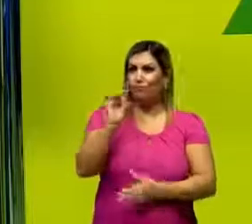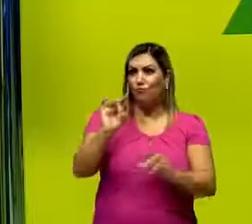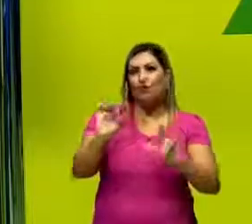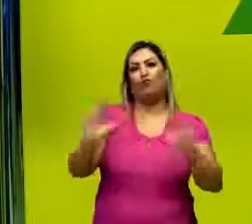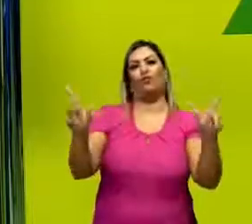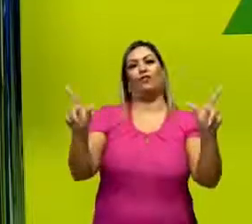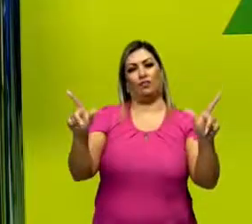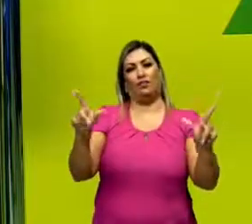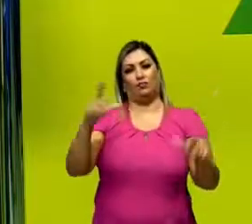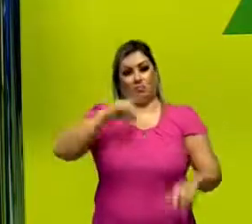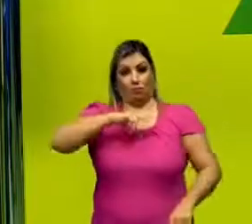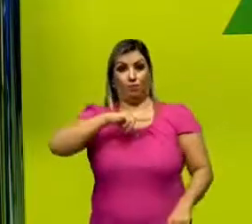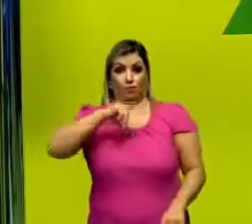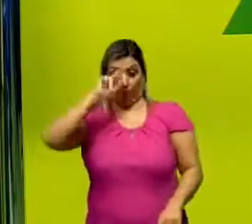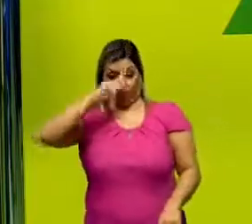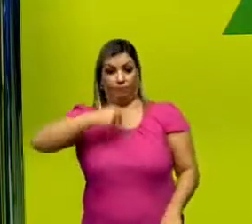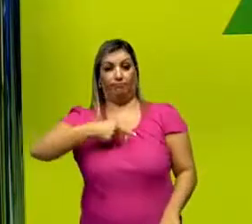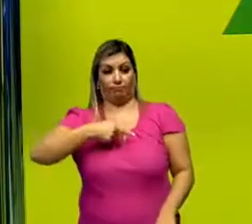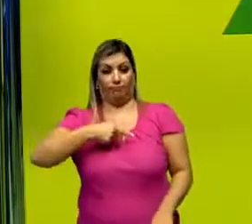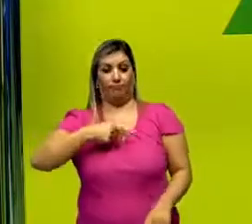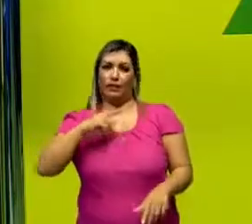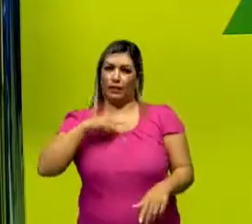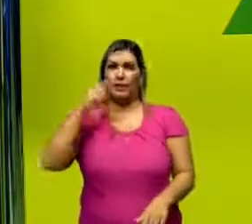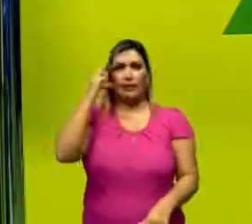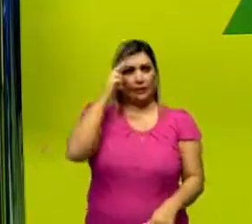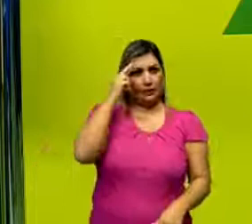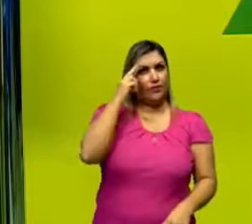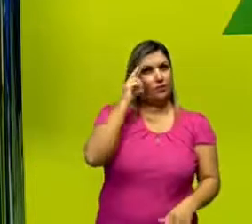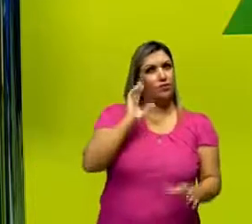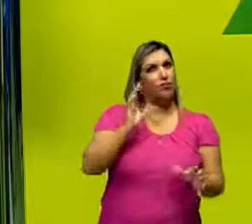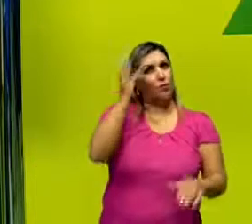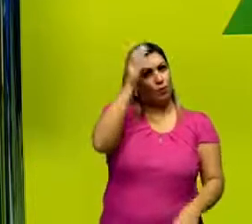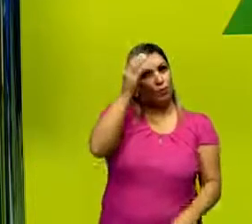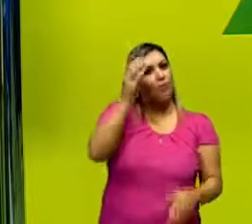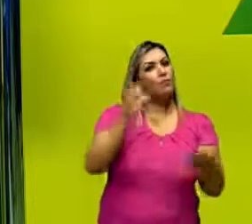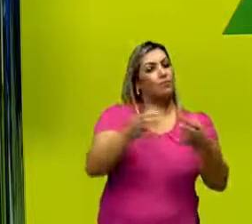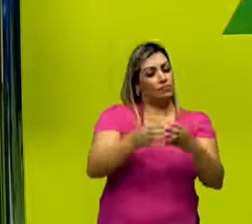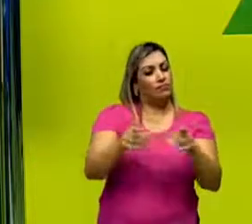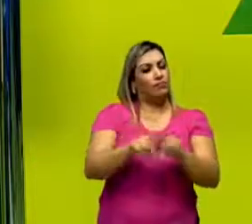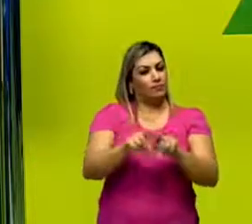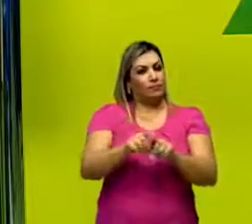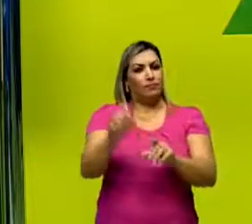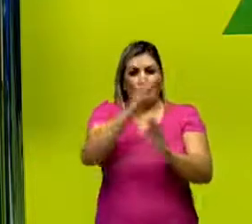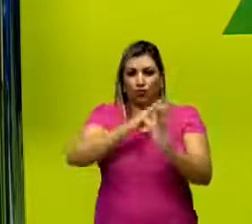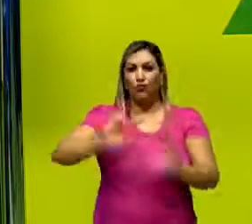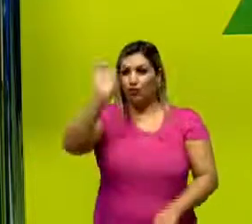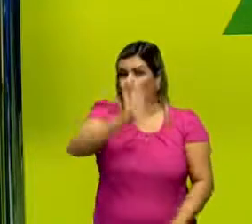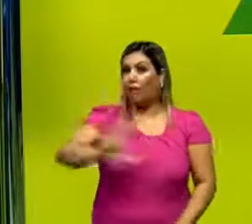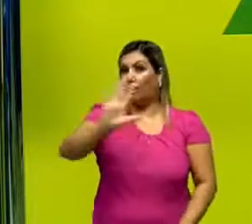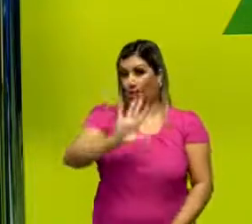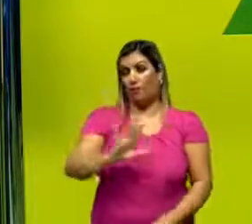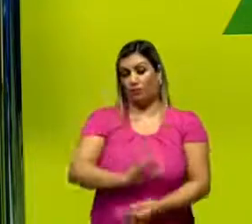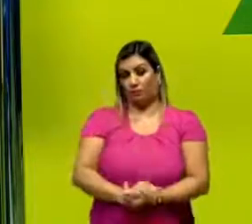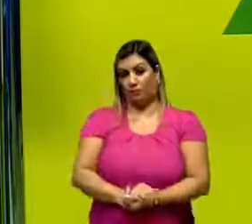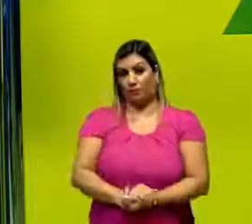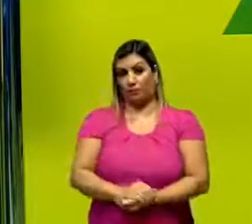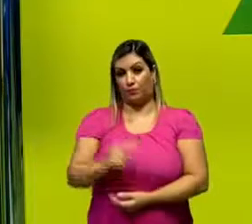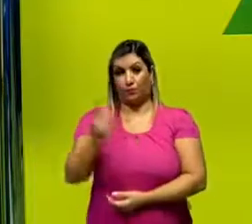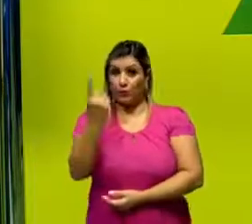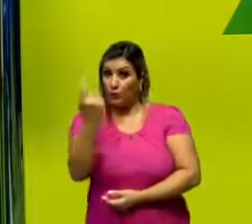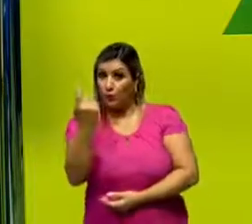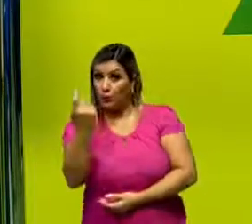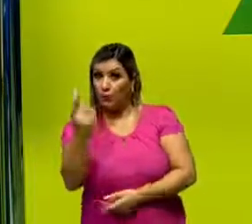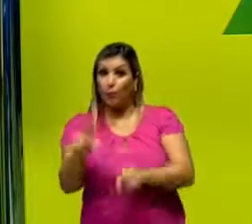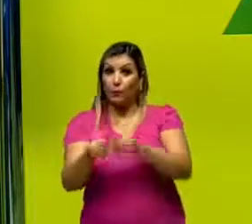mesmo que você tenha a sua individualidade, você tem que pensar a partir da consciência coletiva no seu todo. Você é um só, mas você